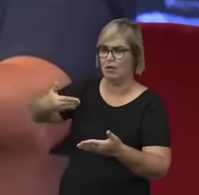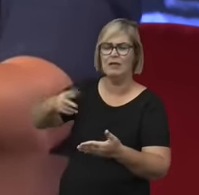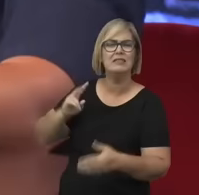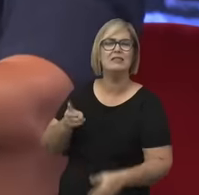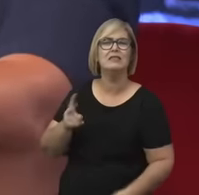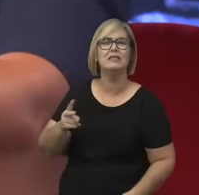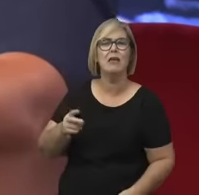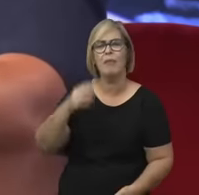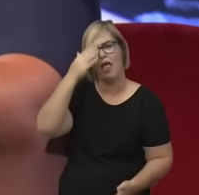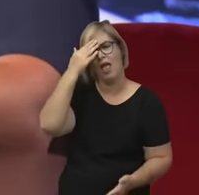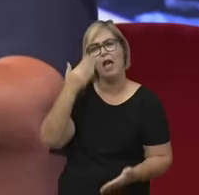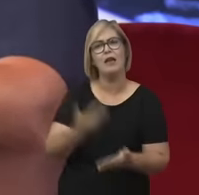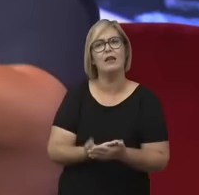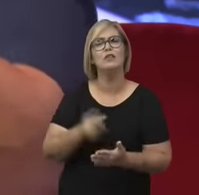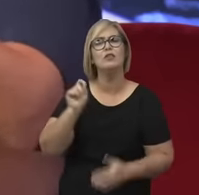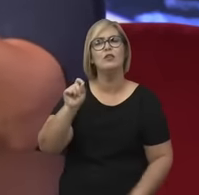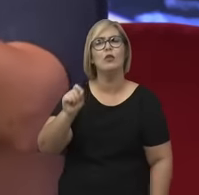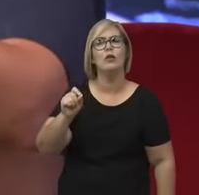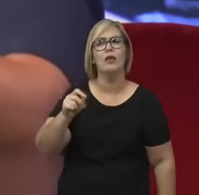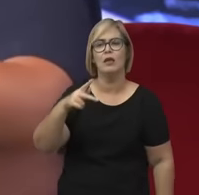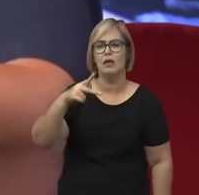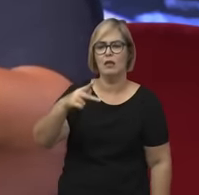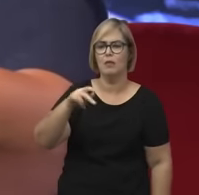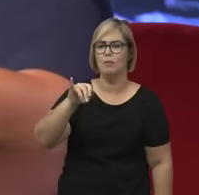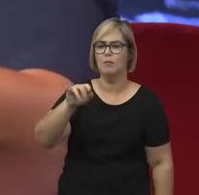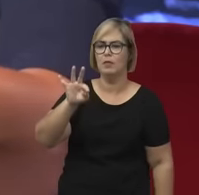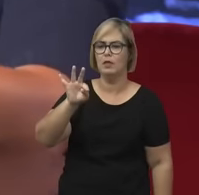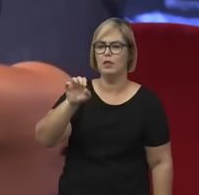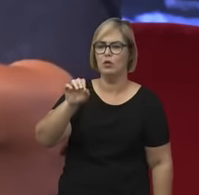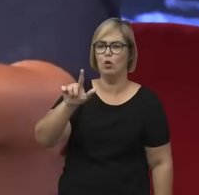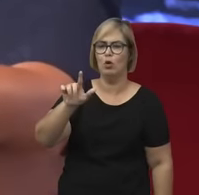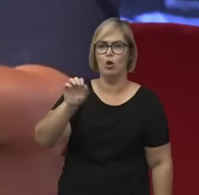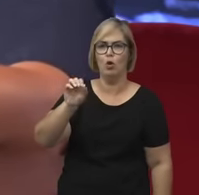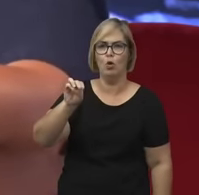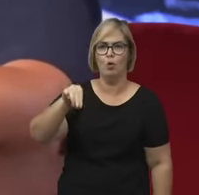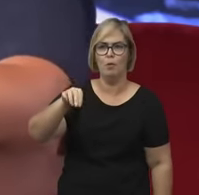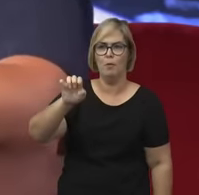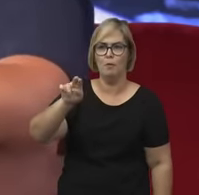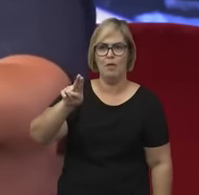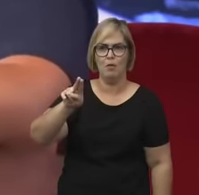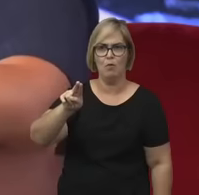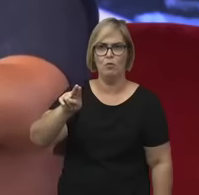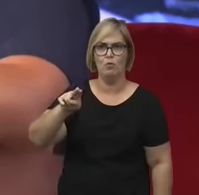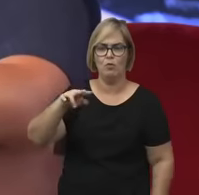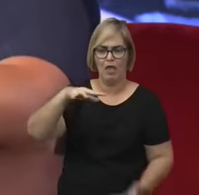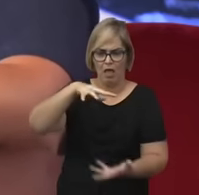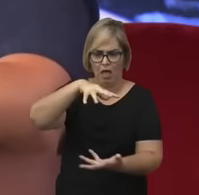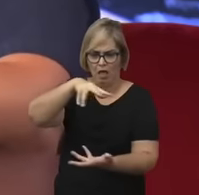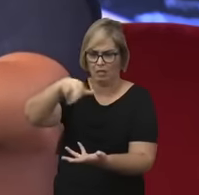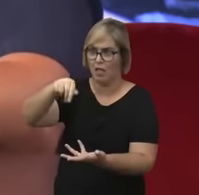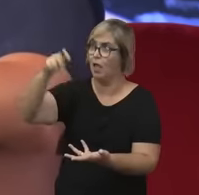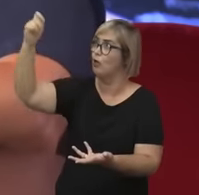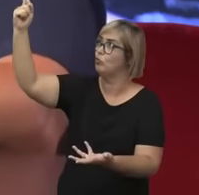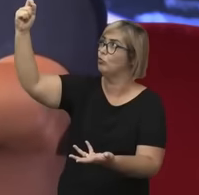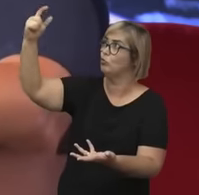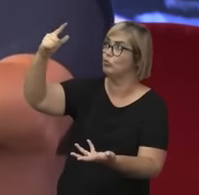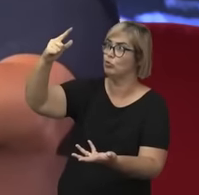no qual a Terra é o centro e o Sol gira em torno da Terra.